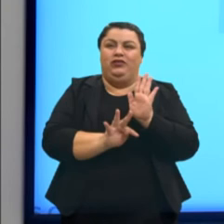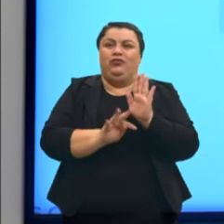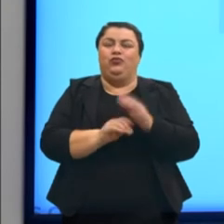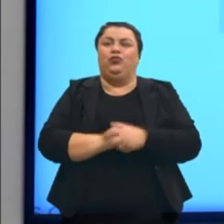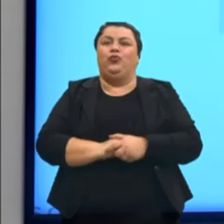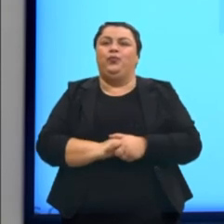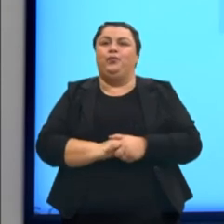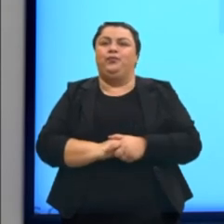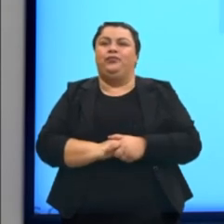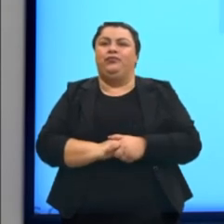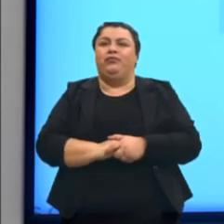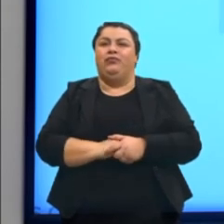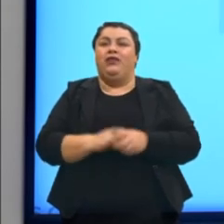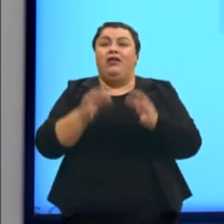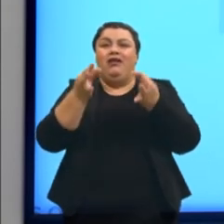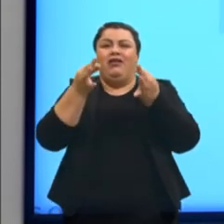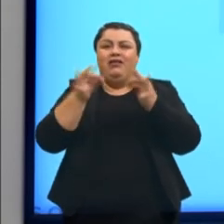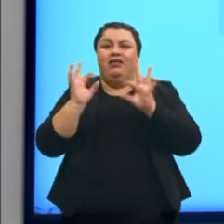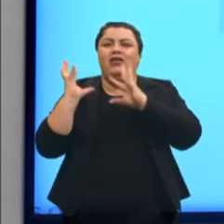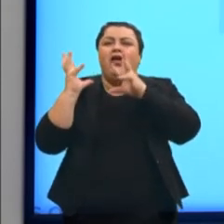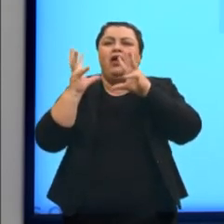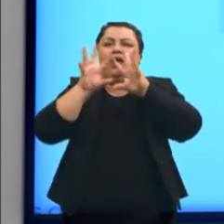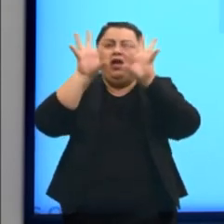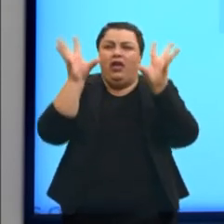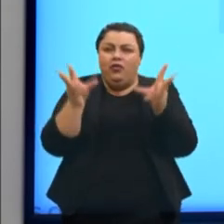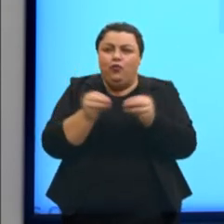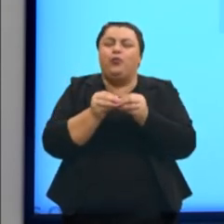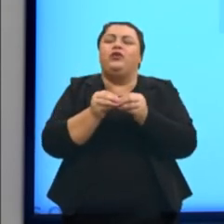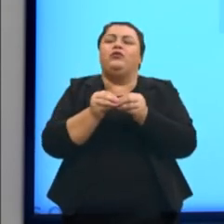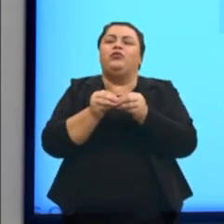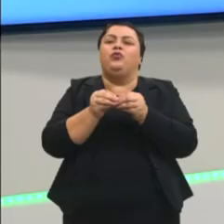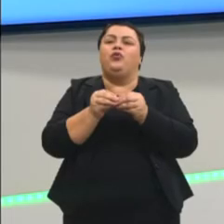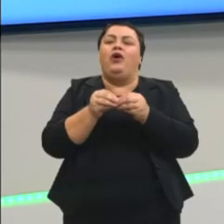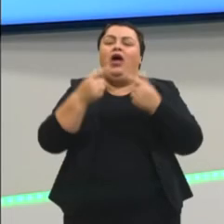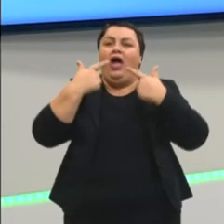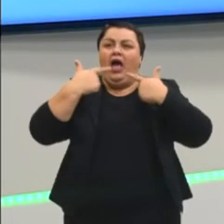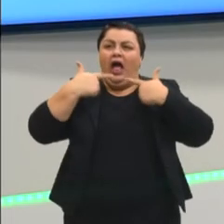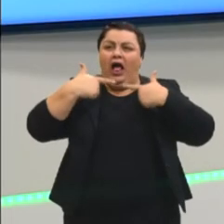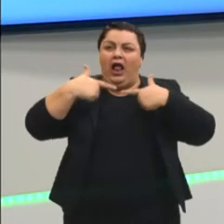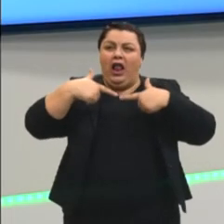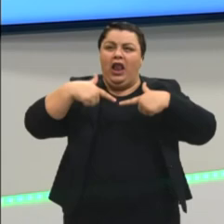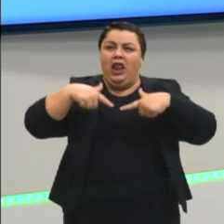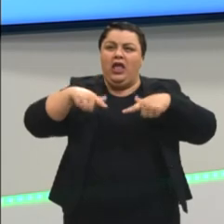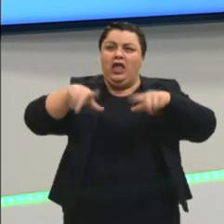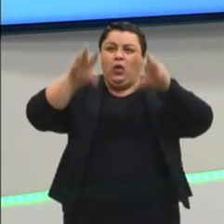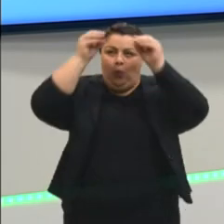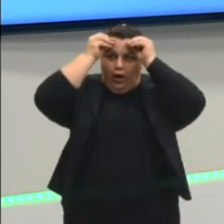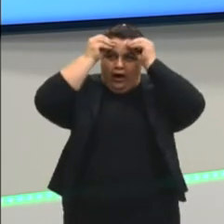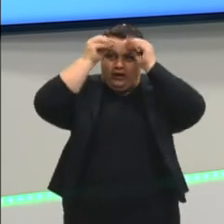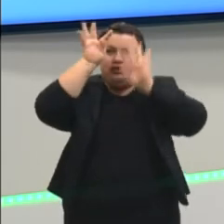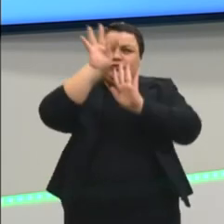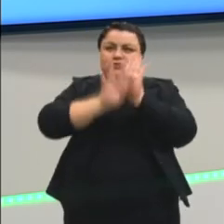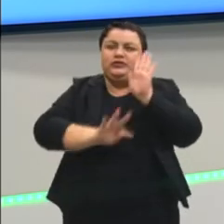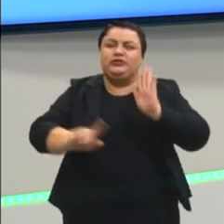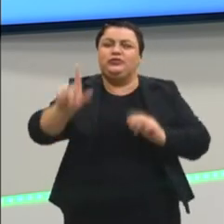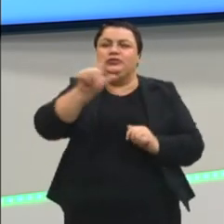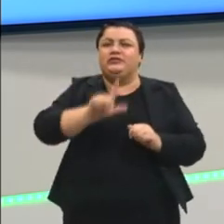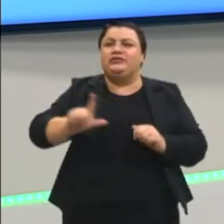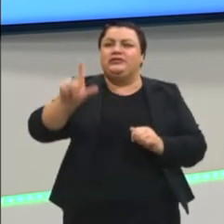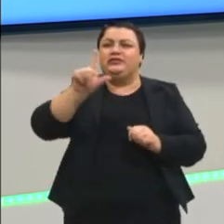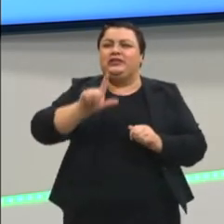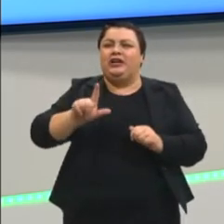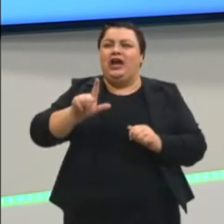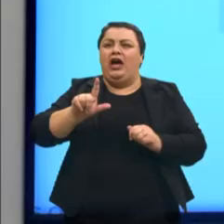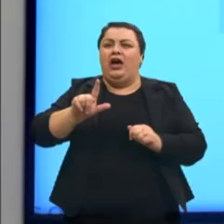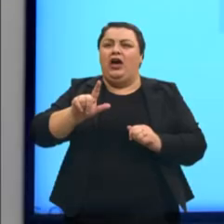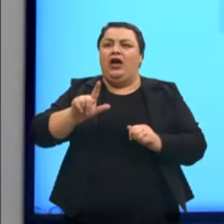Em síntese, resumindo então, a linguagem do texto literário, ela vai ser uma linguagem muito